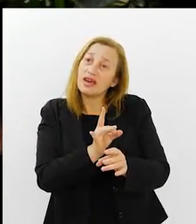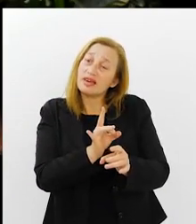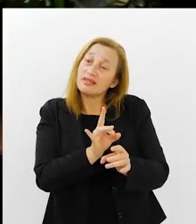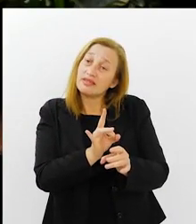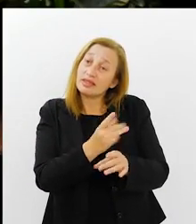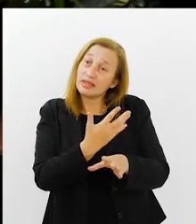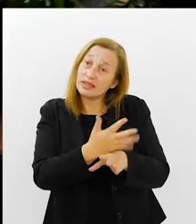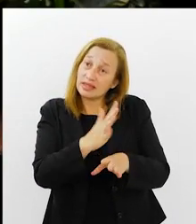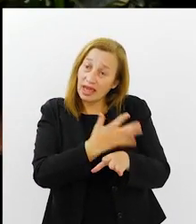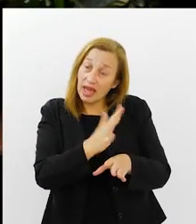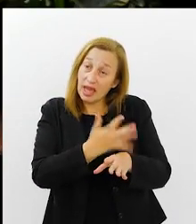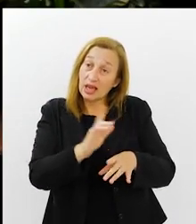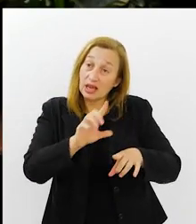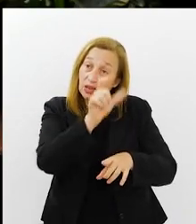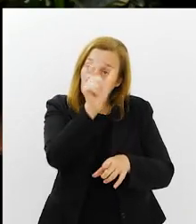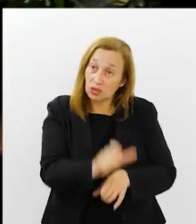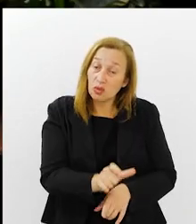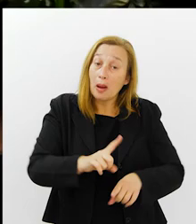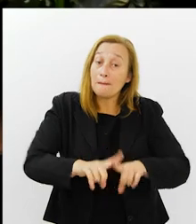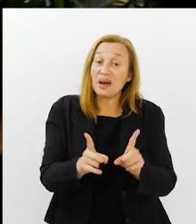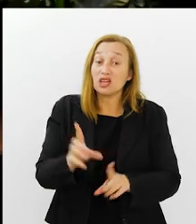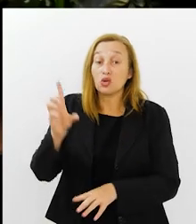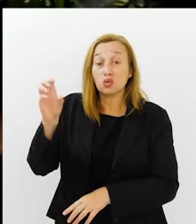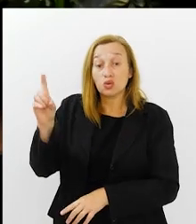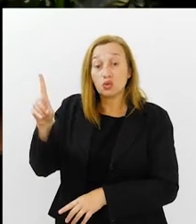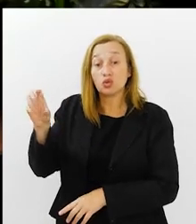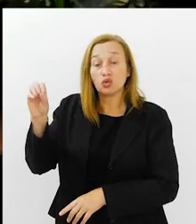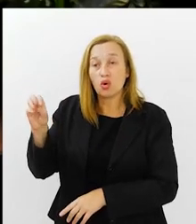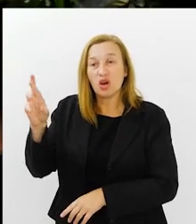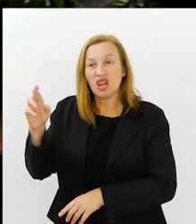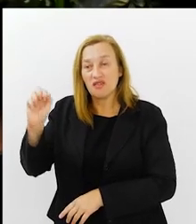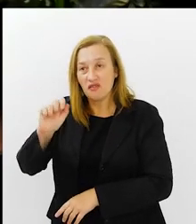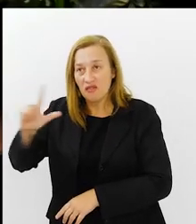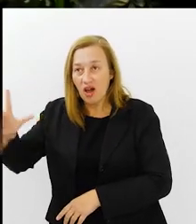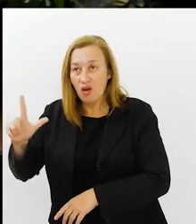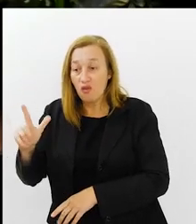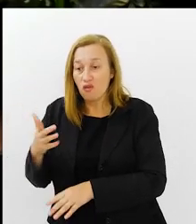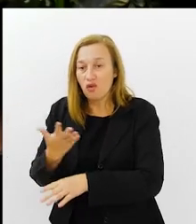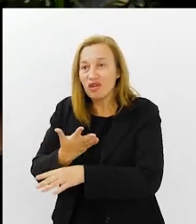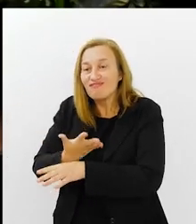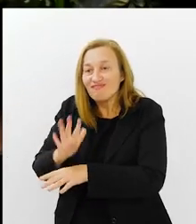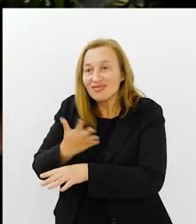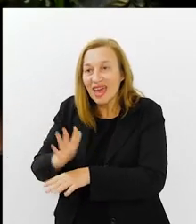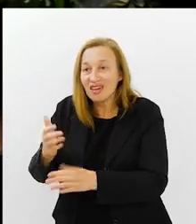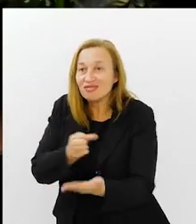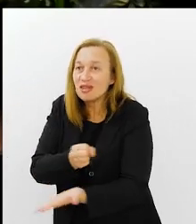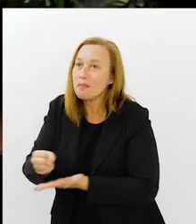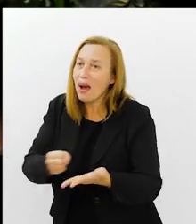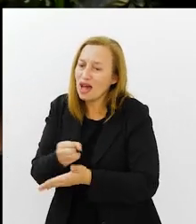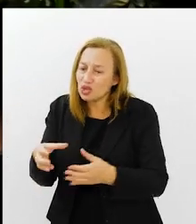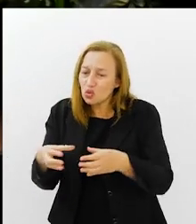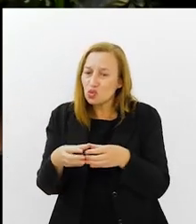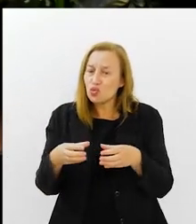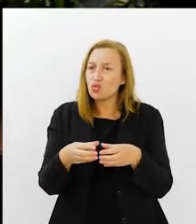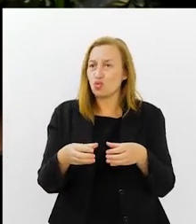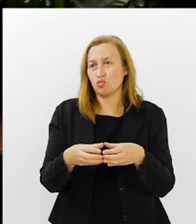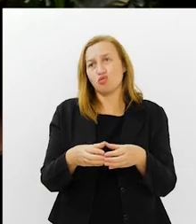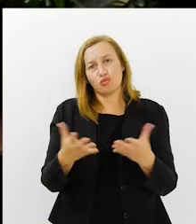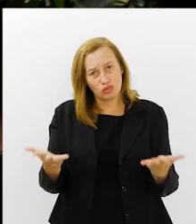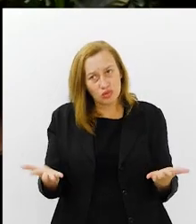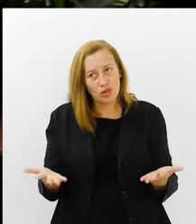Mas o Dorival, Wagner Menezes, tem muito mais experiência. Dorival foi técnico de base em clube. E